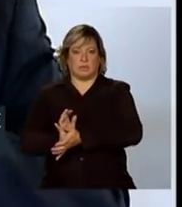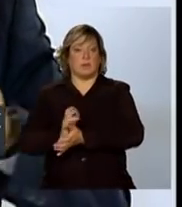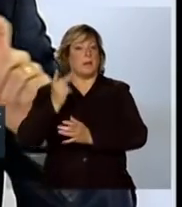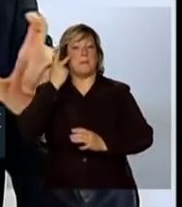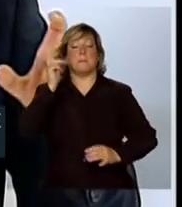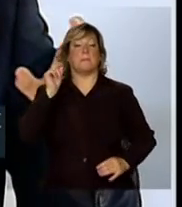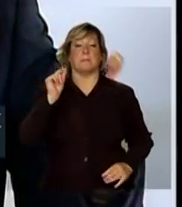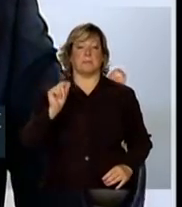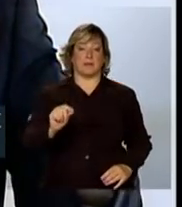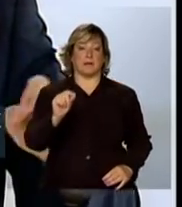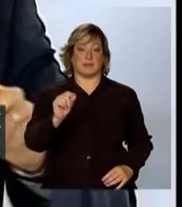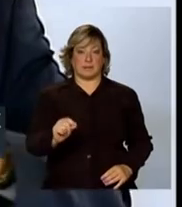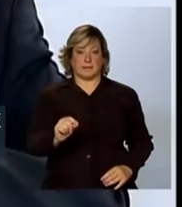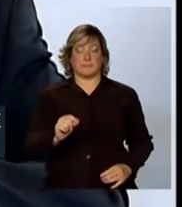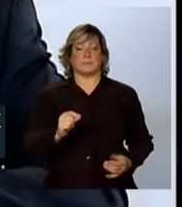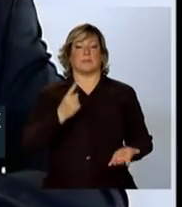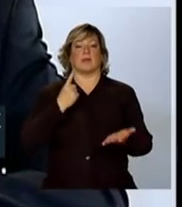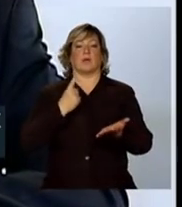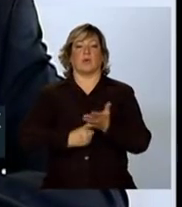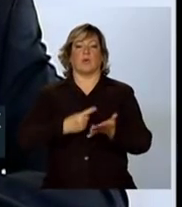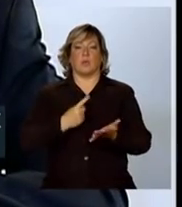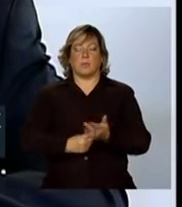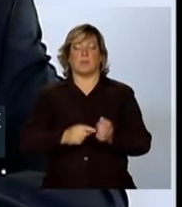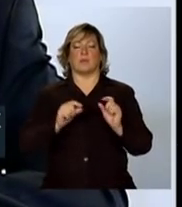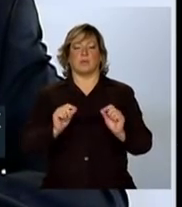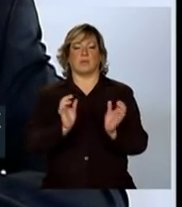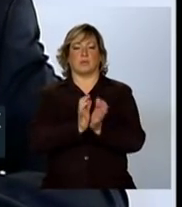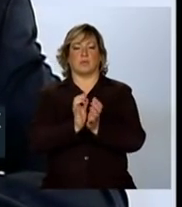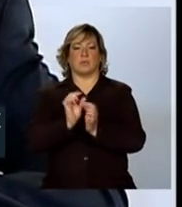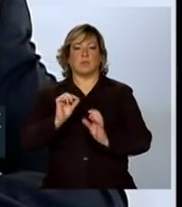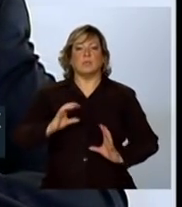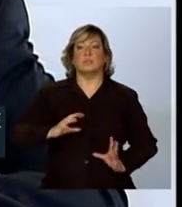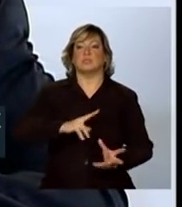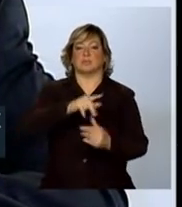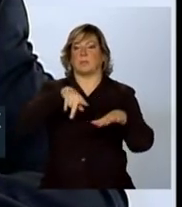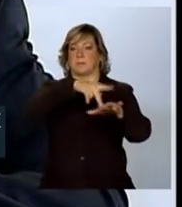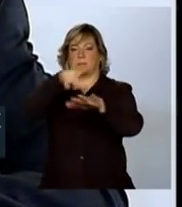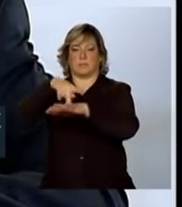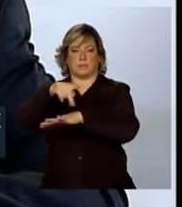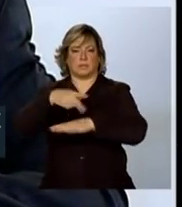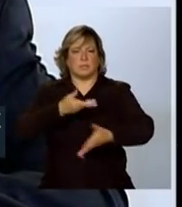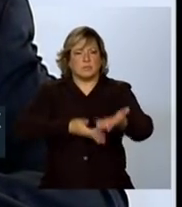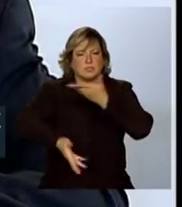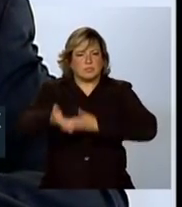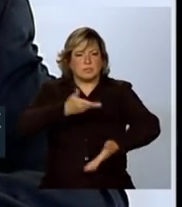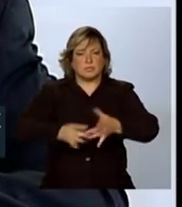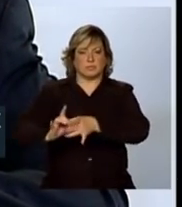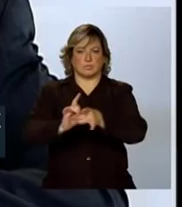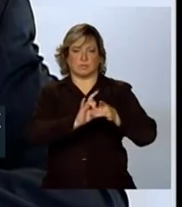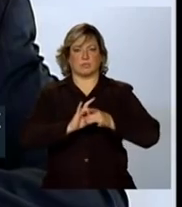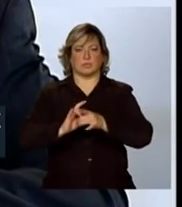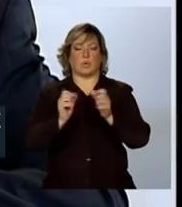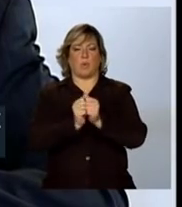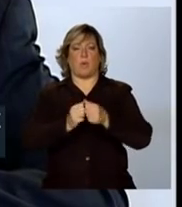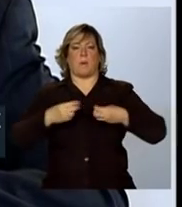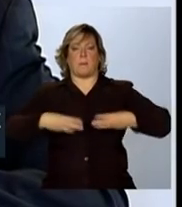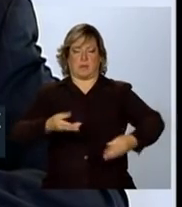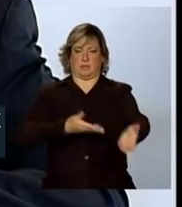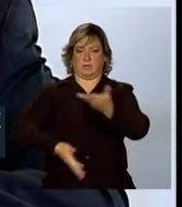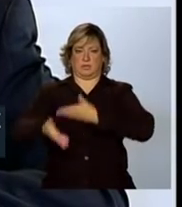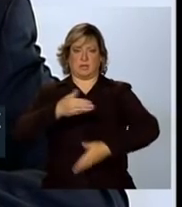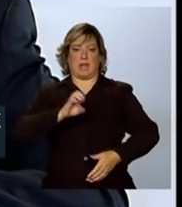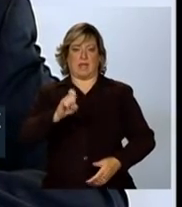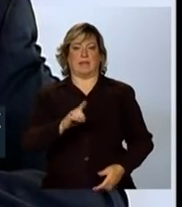coordenem a assistência internacional em estreita articulação com os ministérios de relações